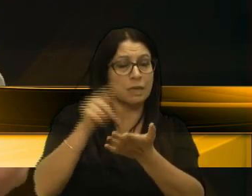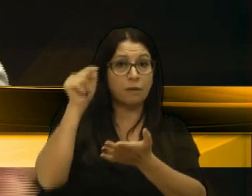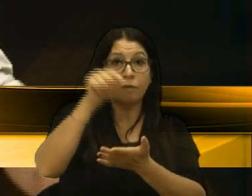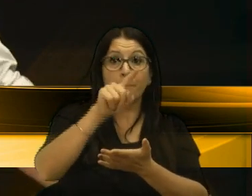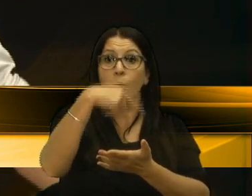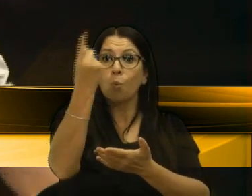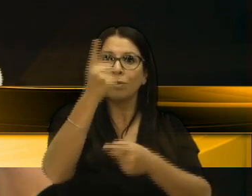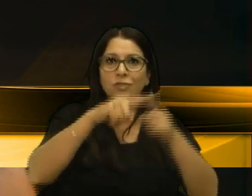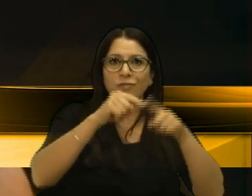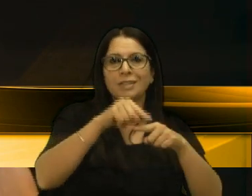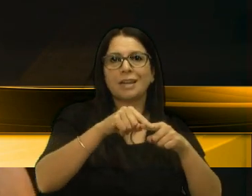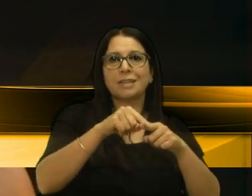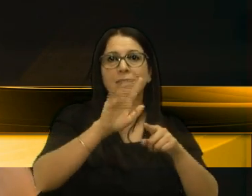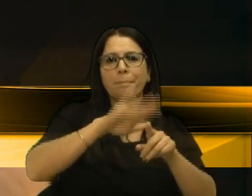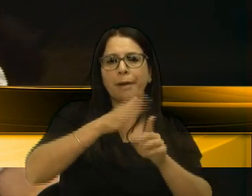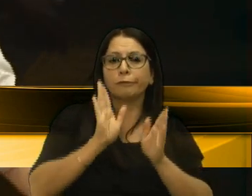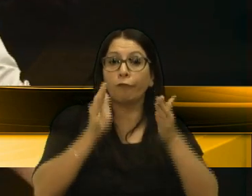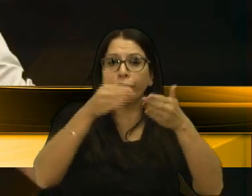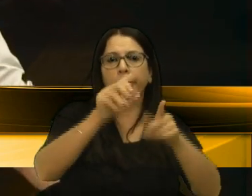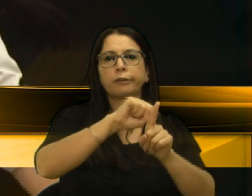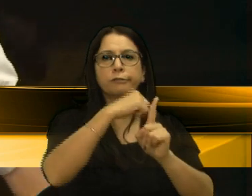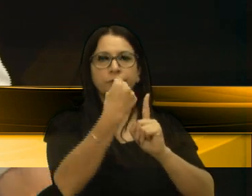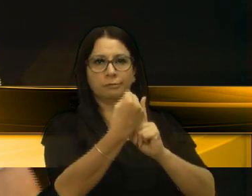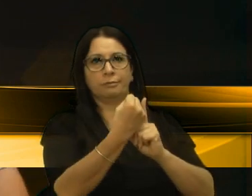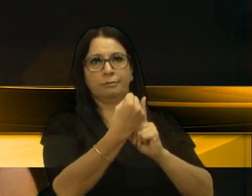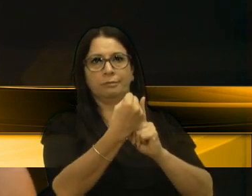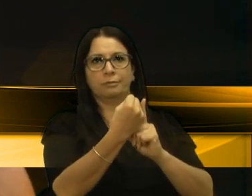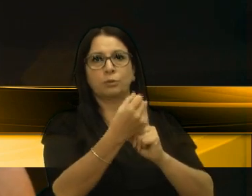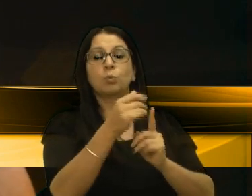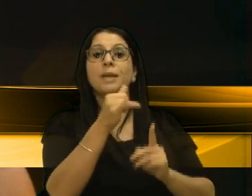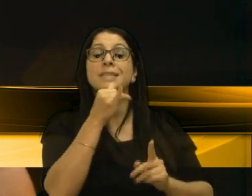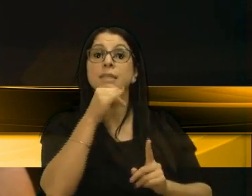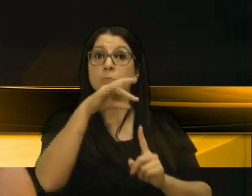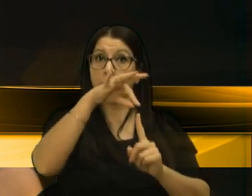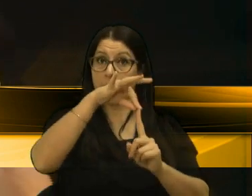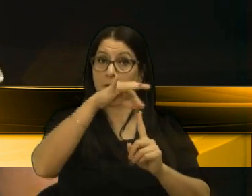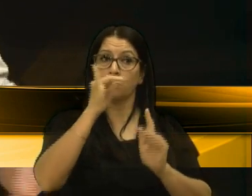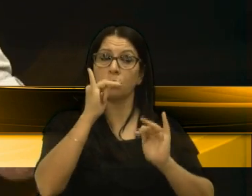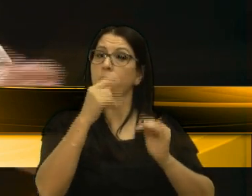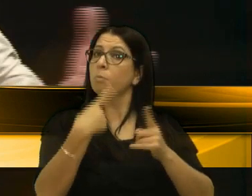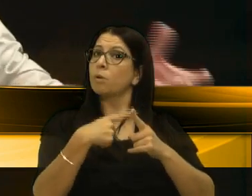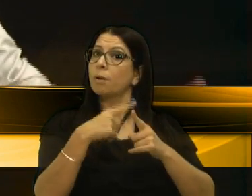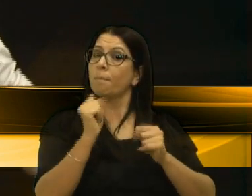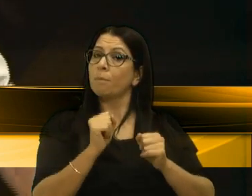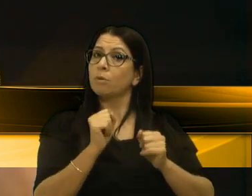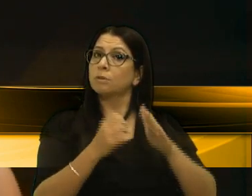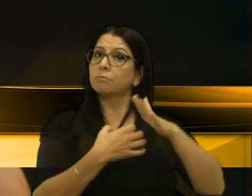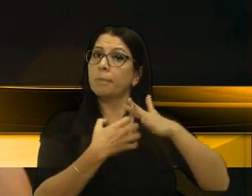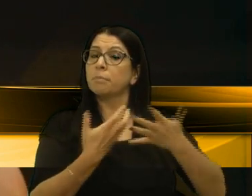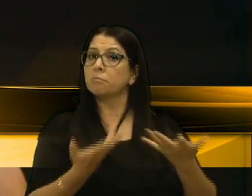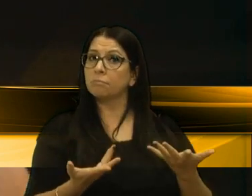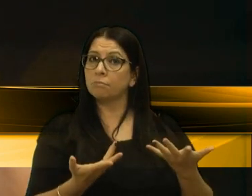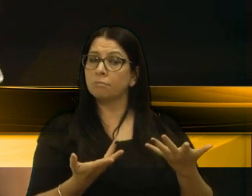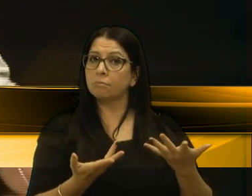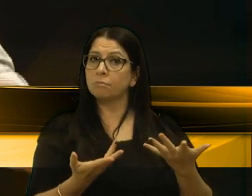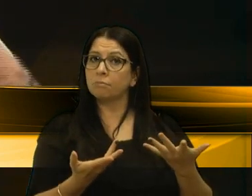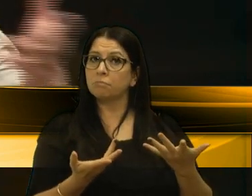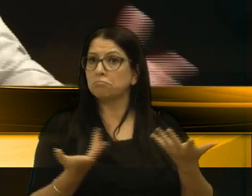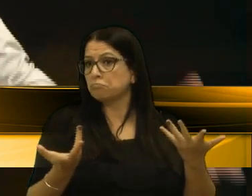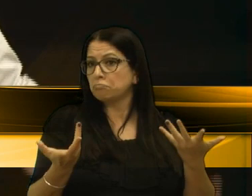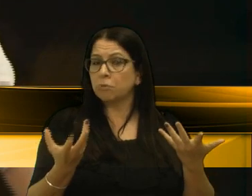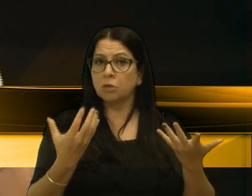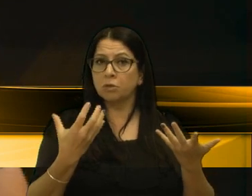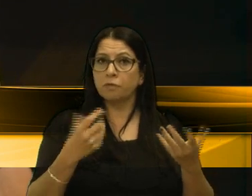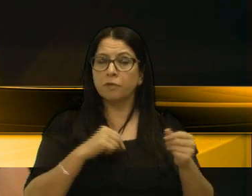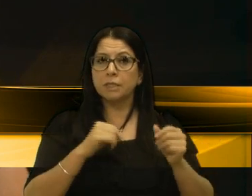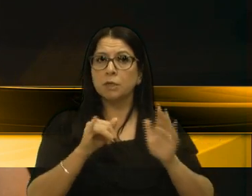outras atividades mais sociais. Por exemplo, as paradas de ônibus. Por que não pode ter uma empresa, de uma maneira, fazendo